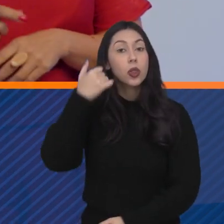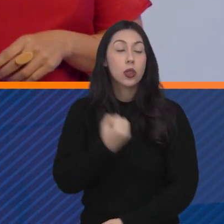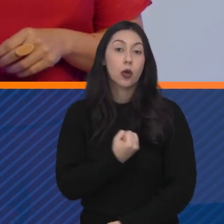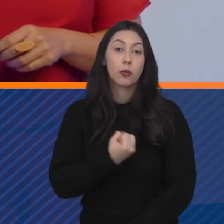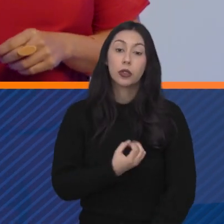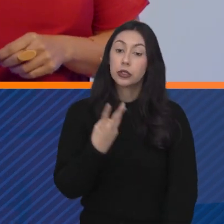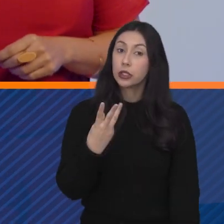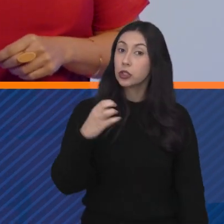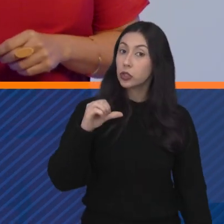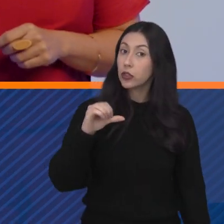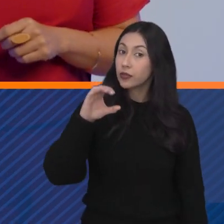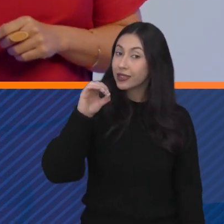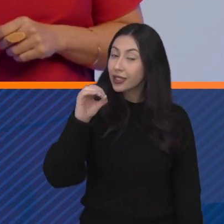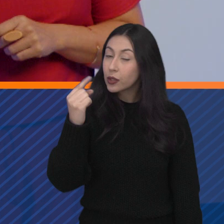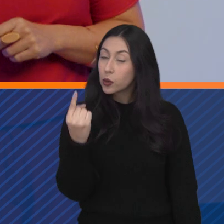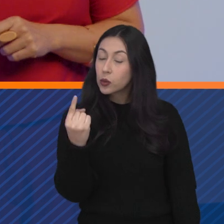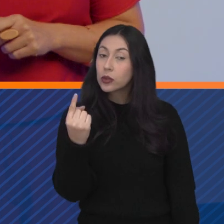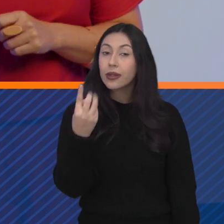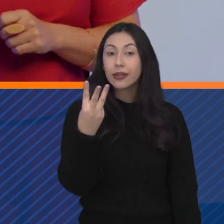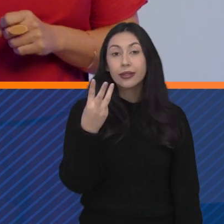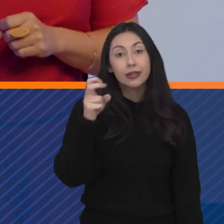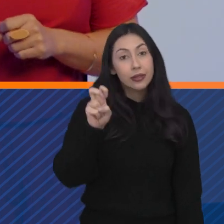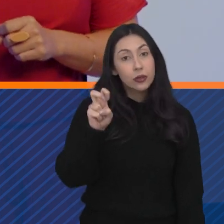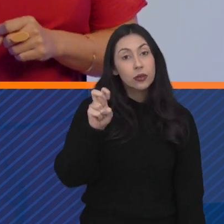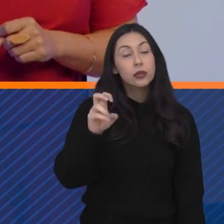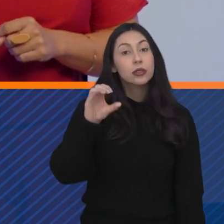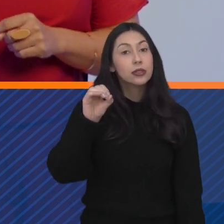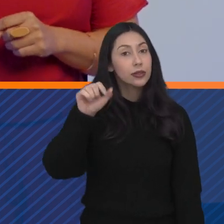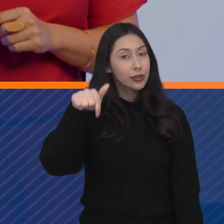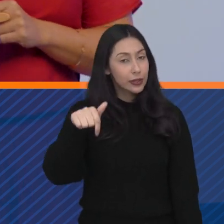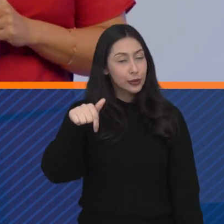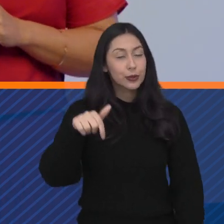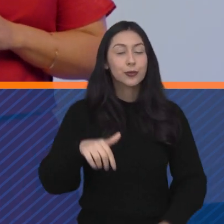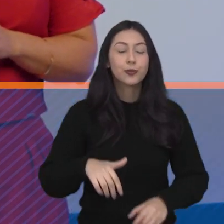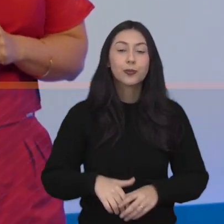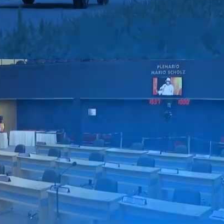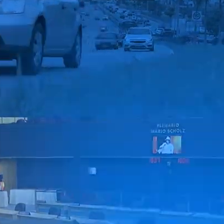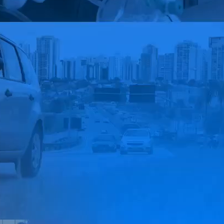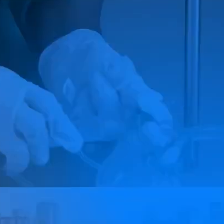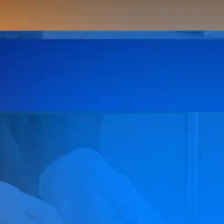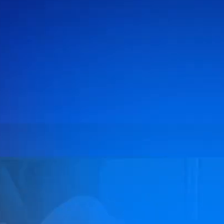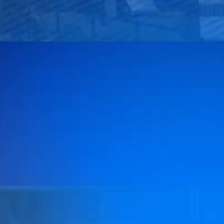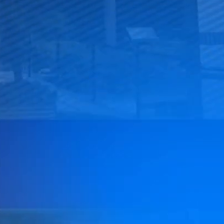telefone 3901-3507.